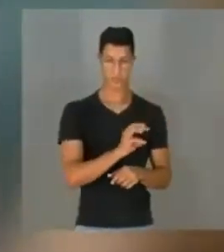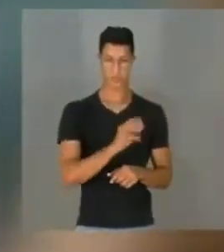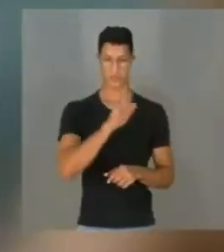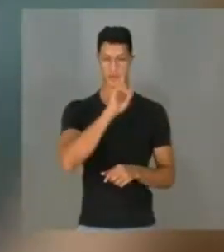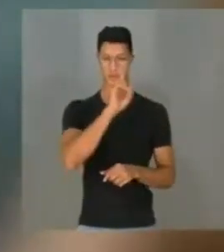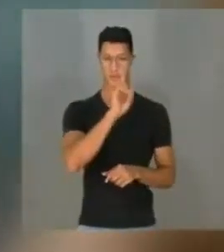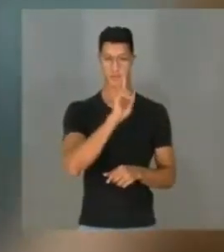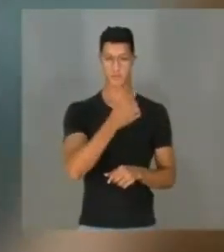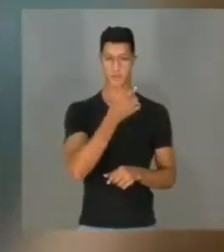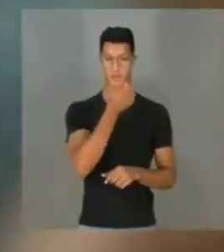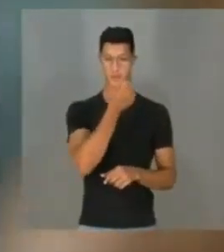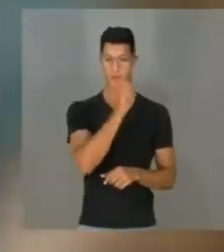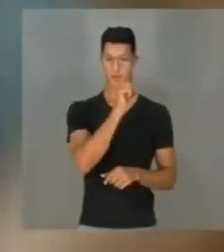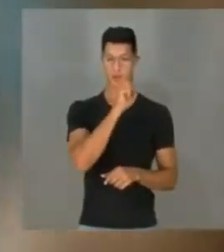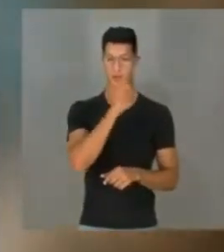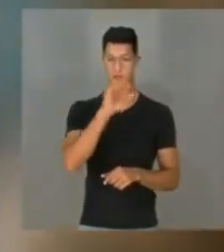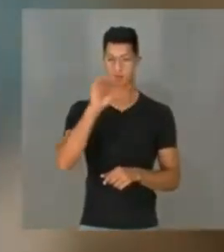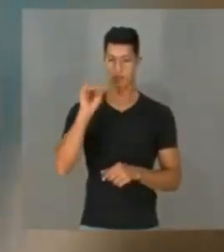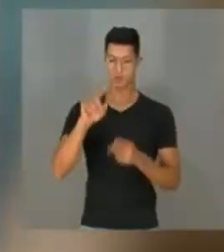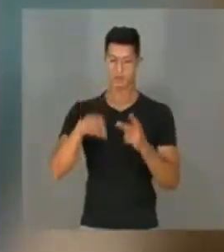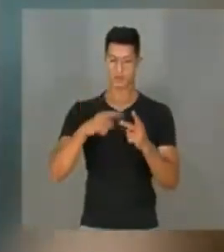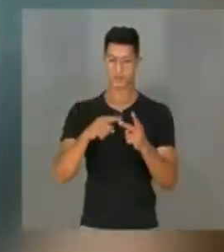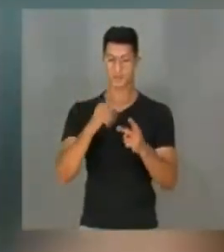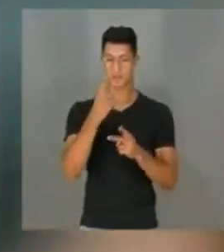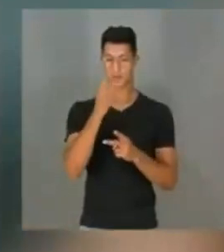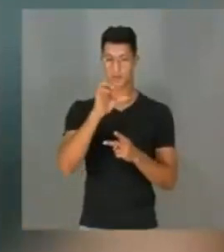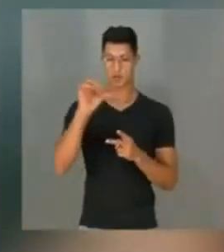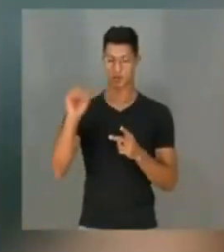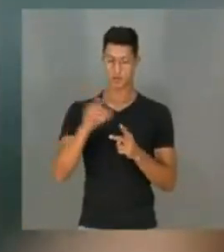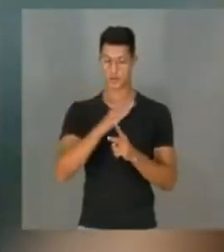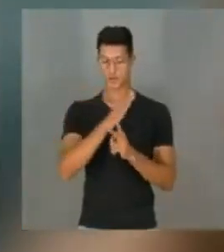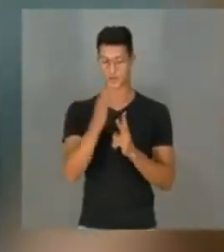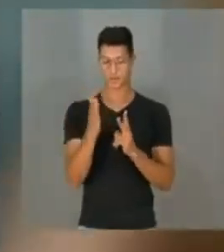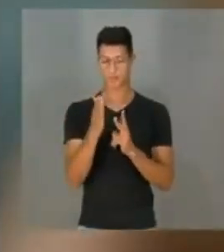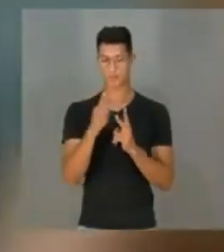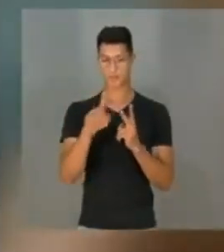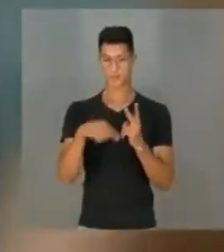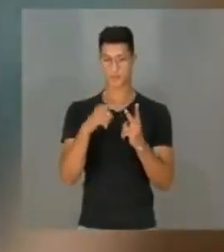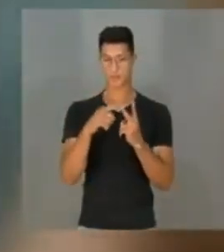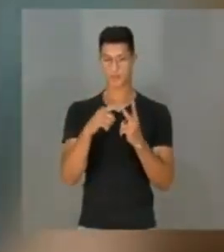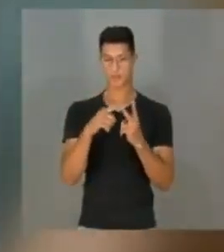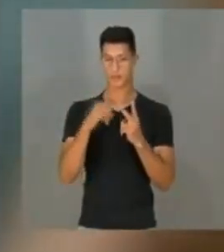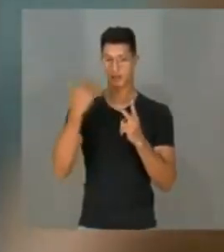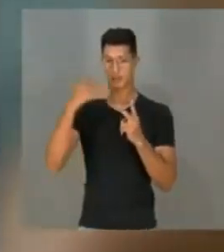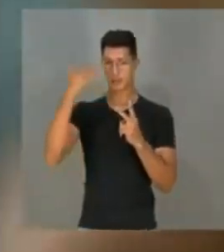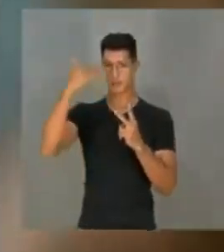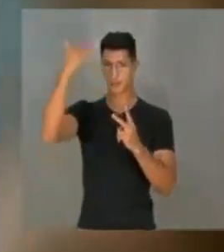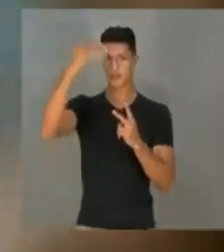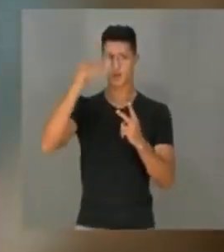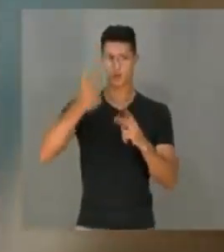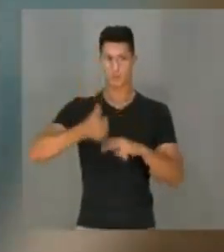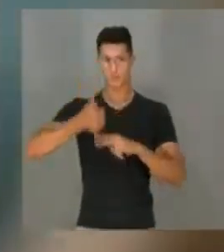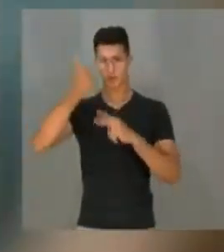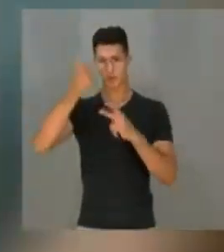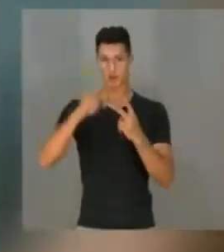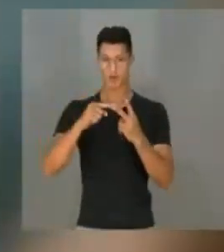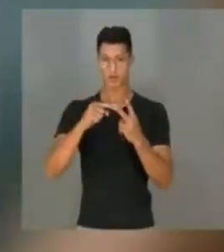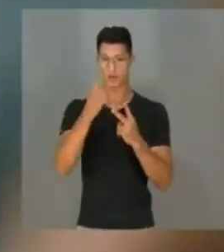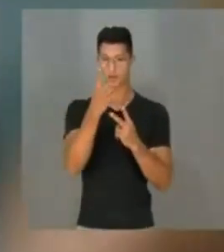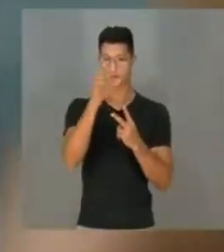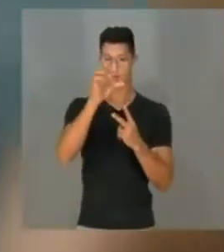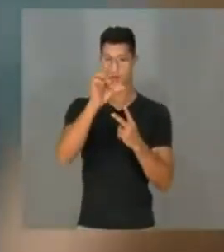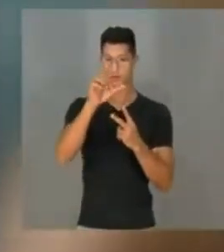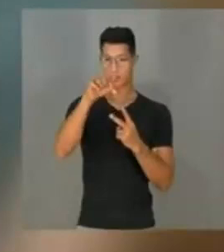1880 a 1990, depois o estágio de desenvolvimento profissional de